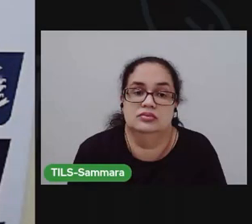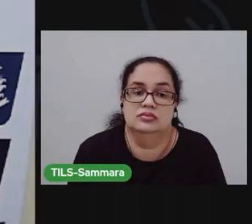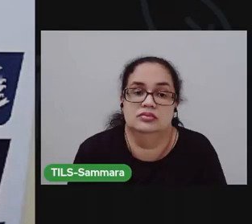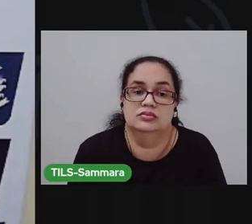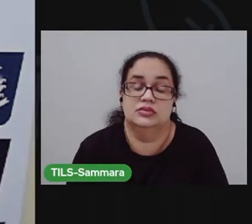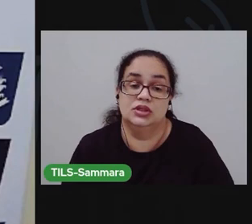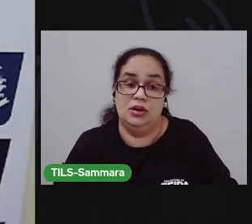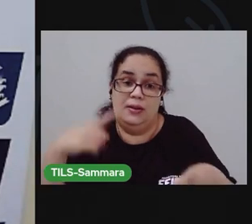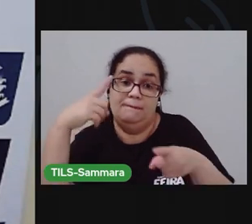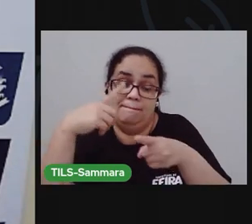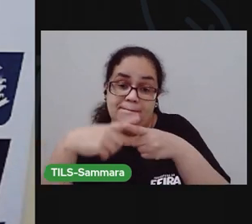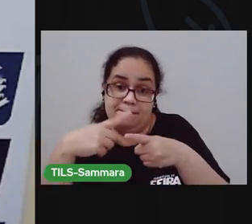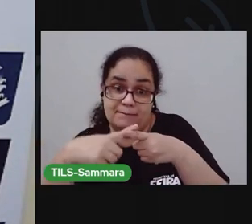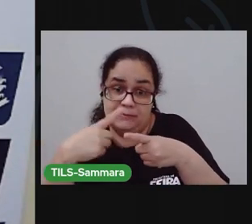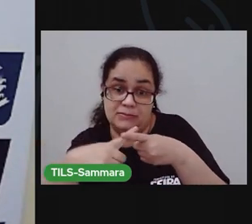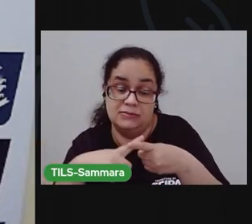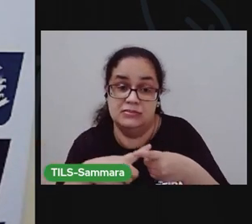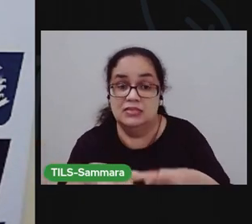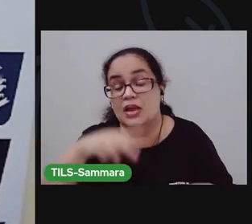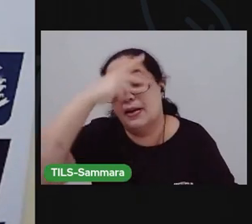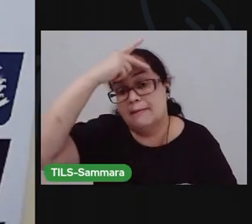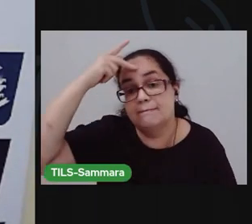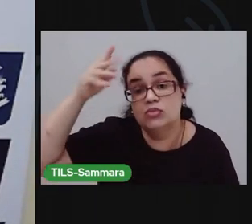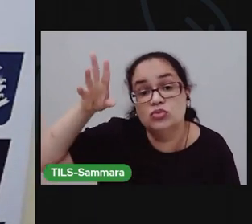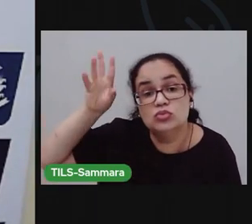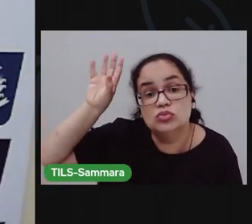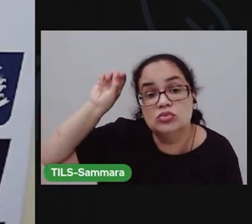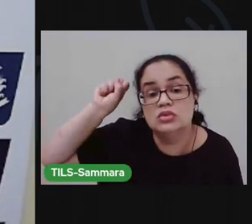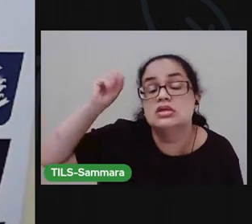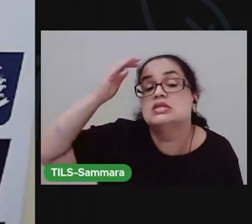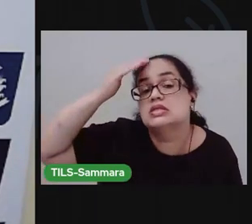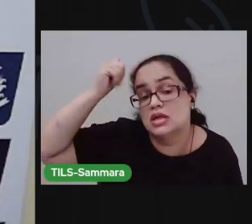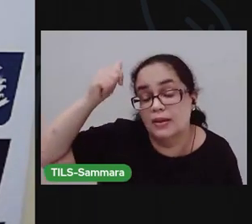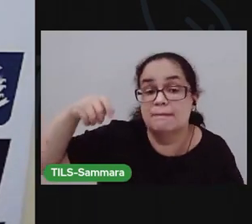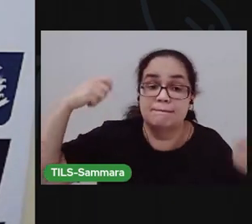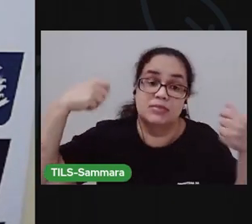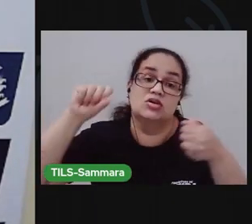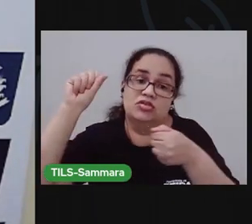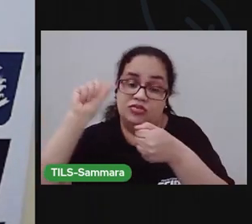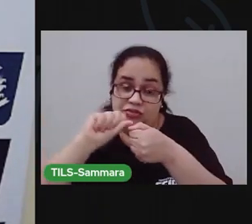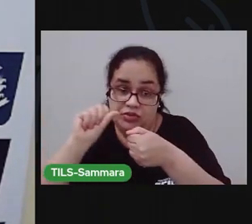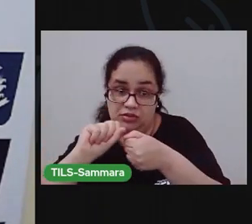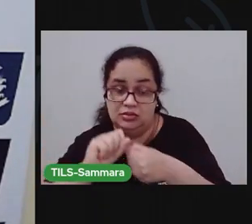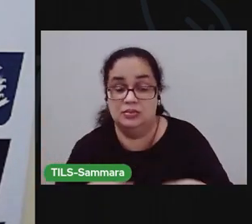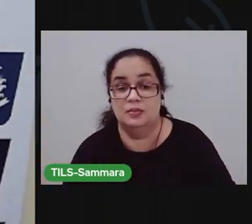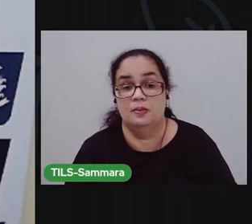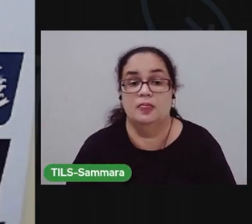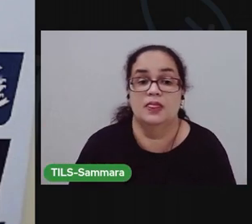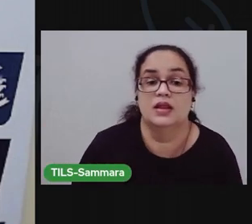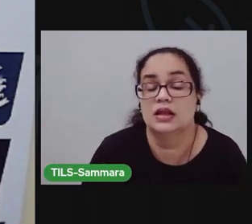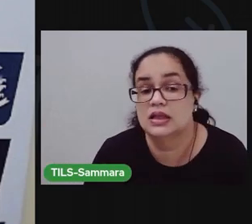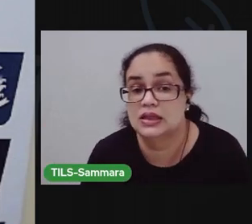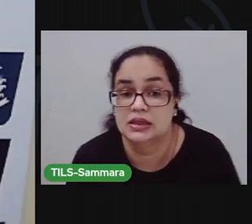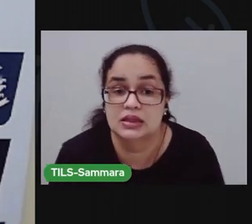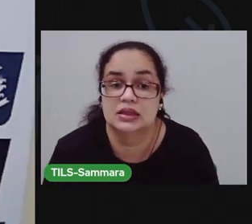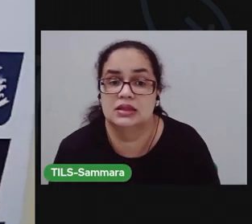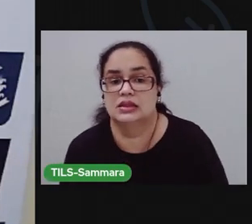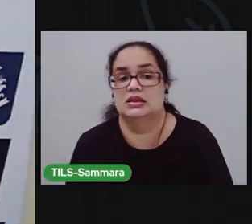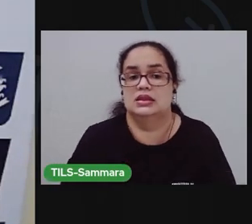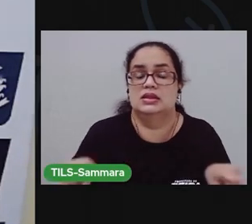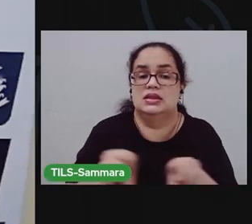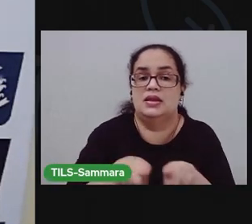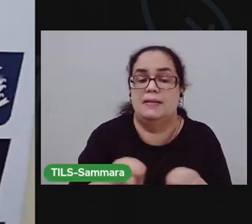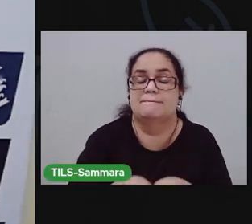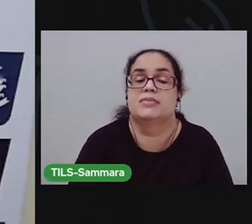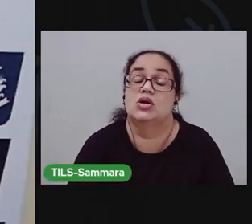Porque a gente escuta e sabe o que precisa ser feito. A gente também aprendeu a